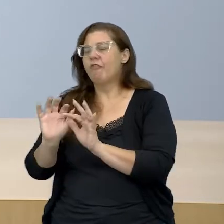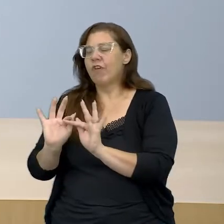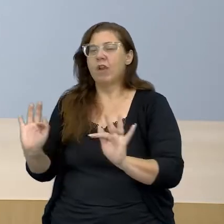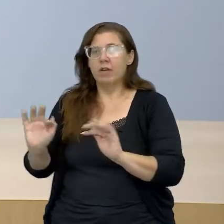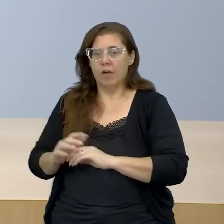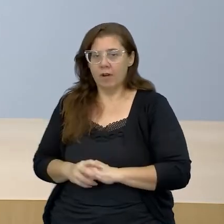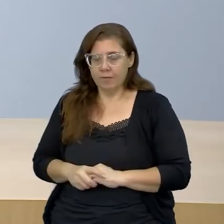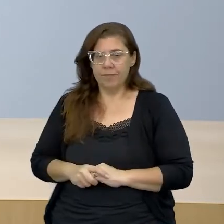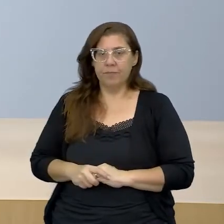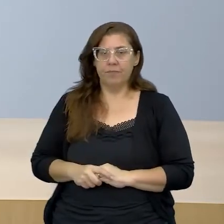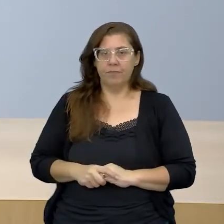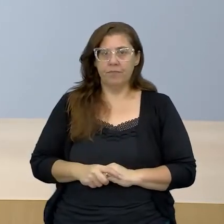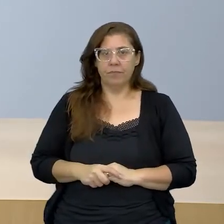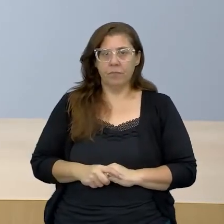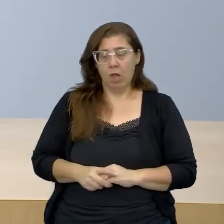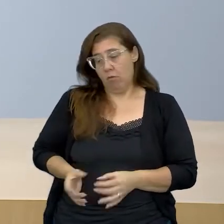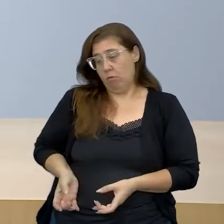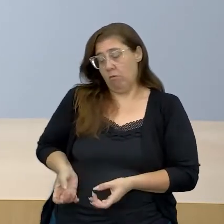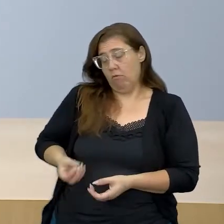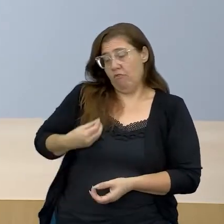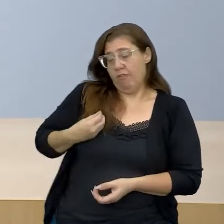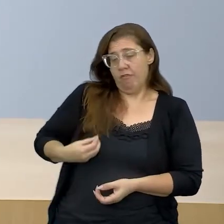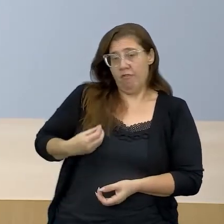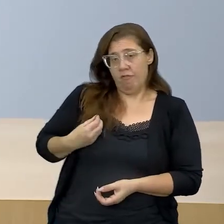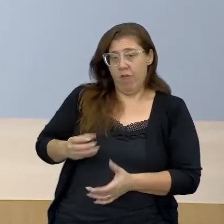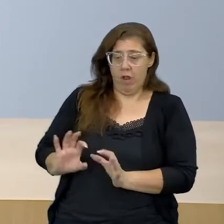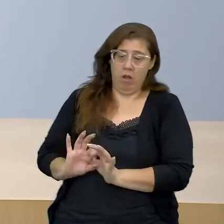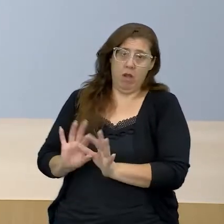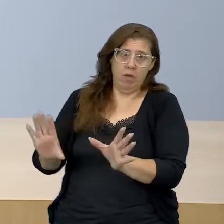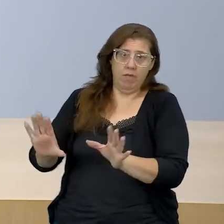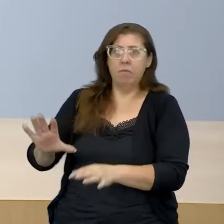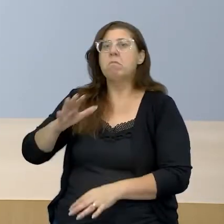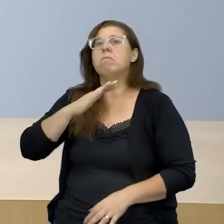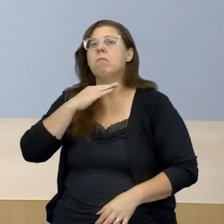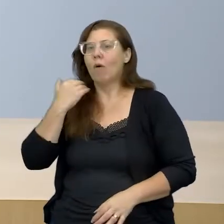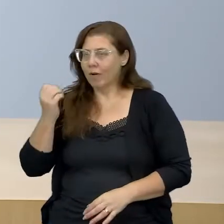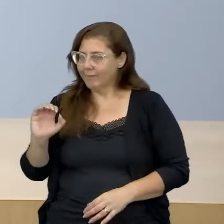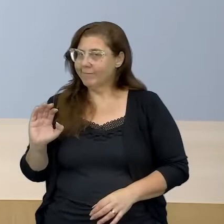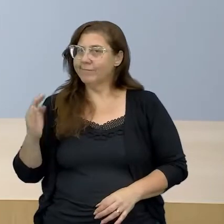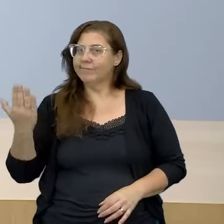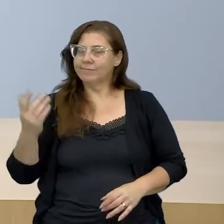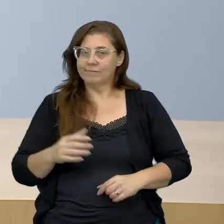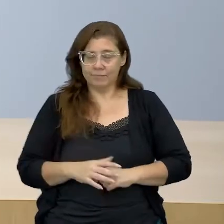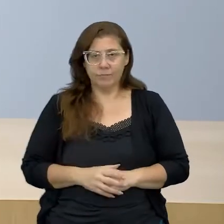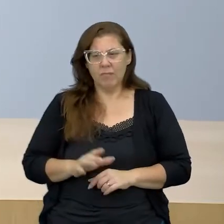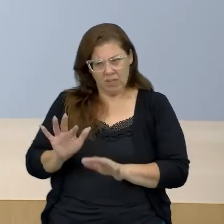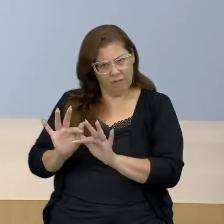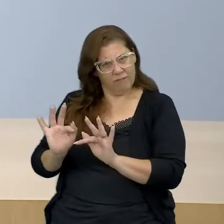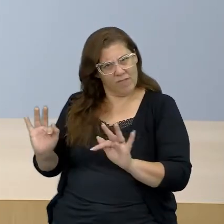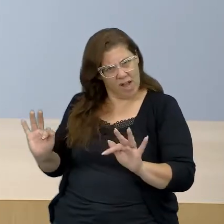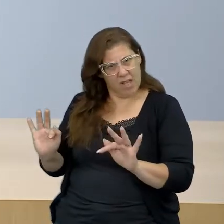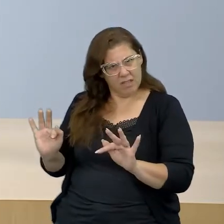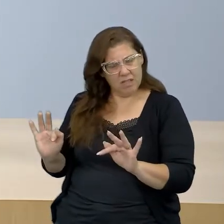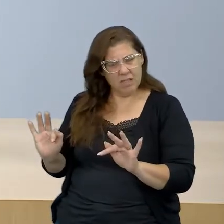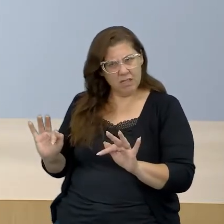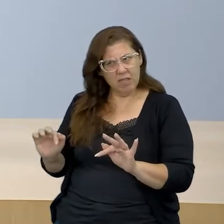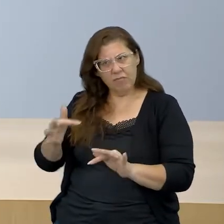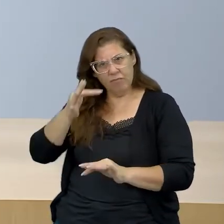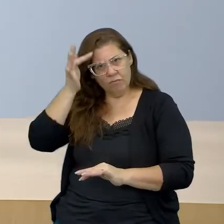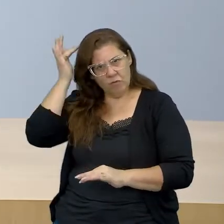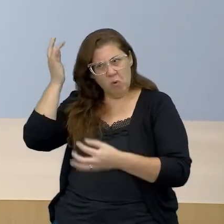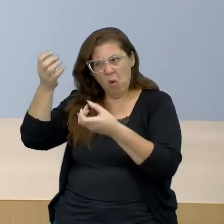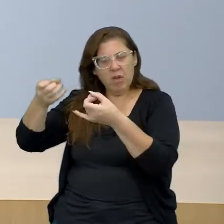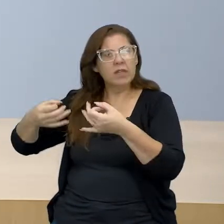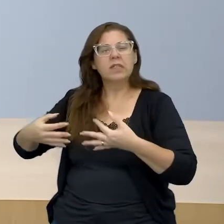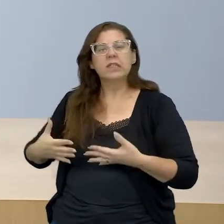deixar viver e fazer morrer, certo? Essa frase, diz o Foucault, ela é,